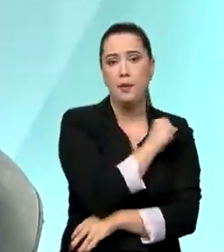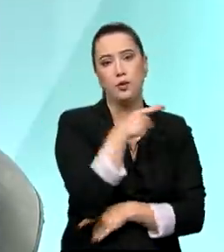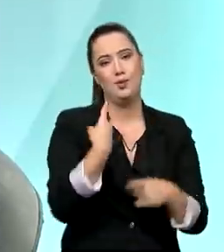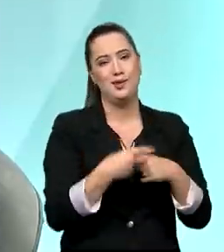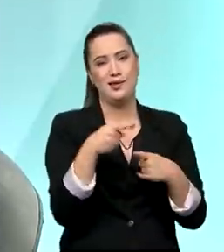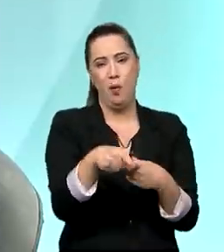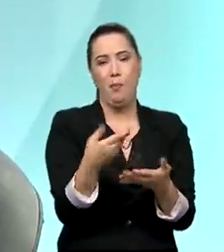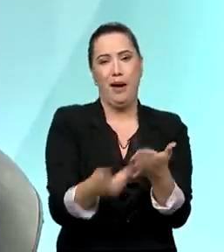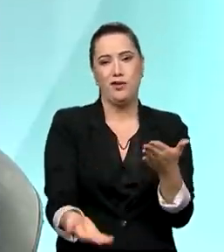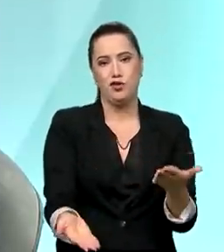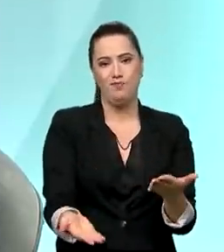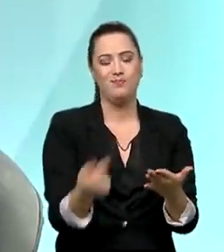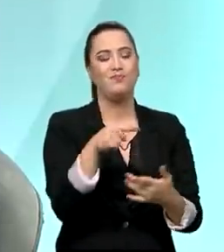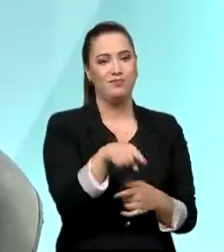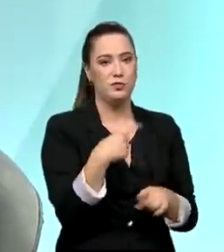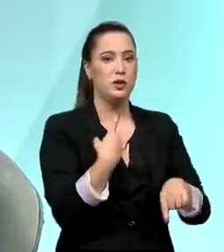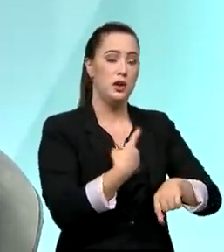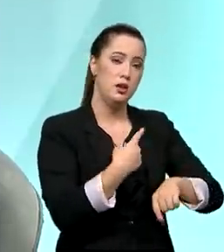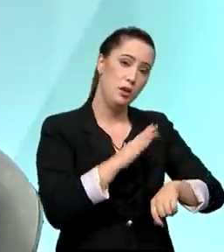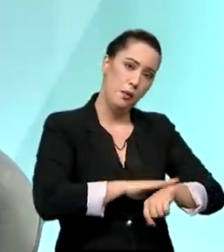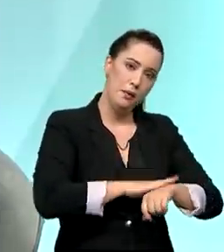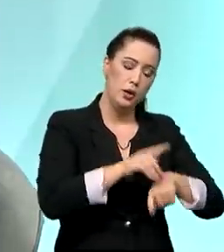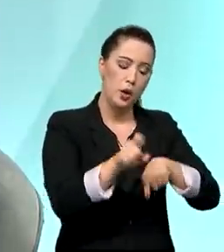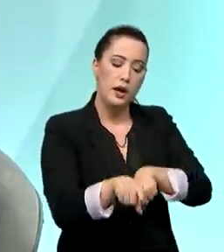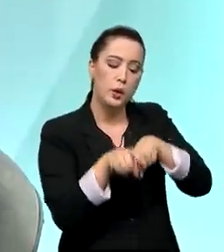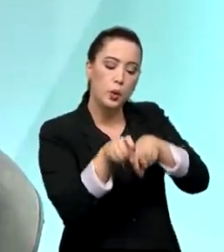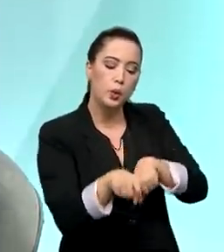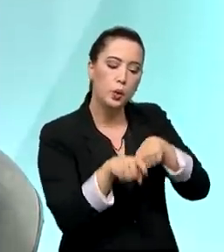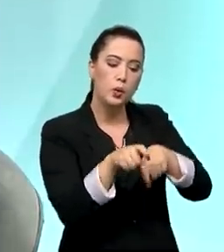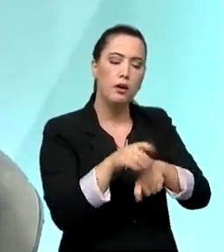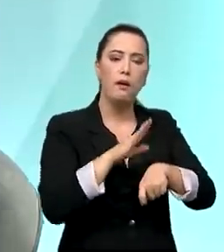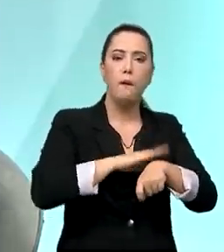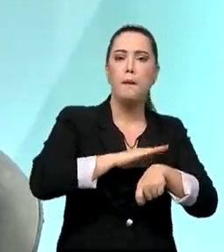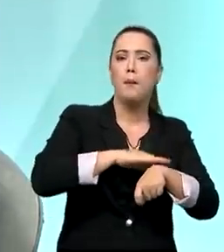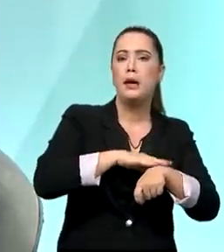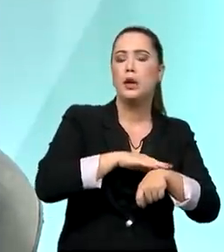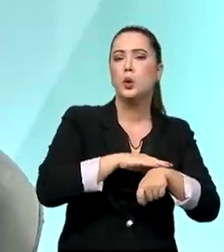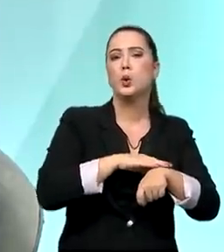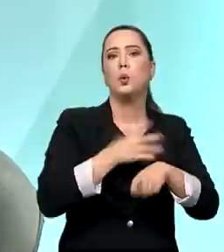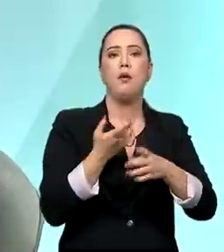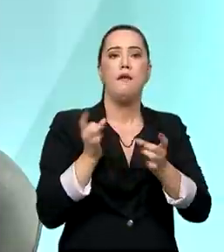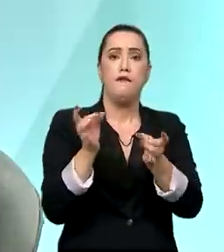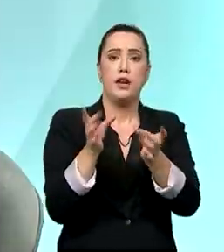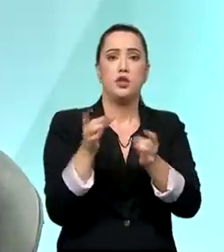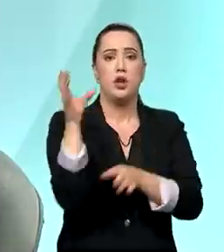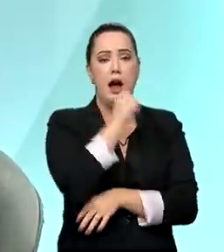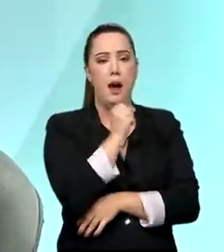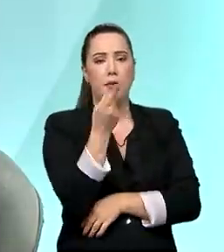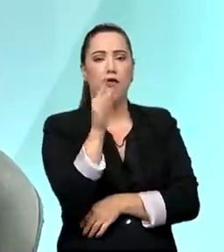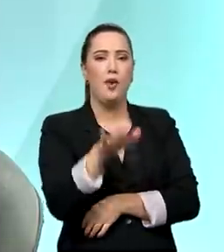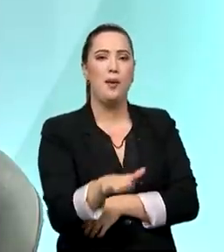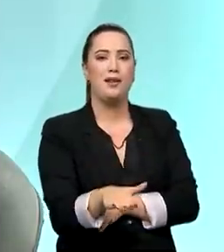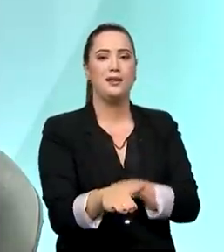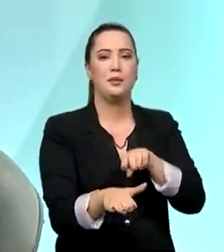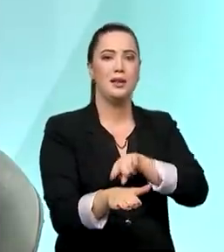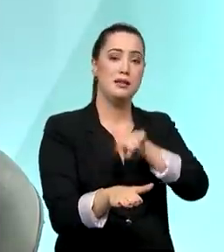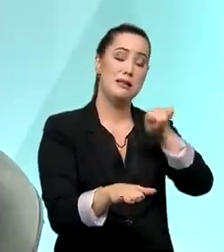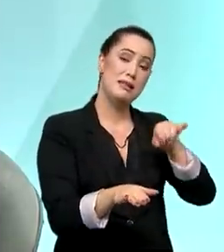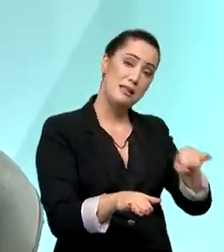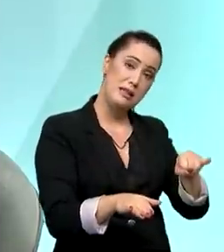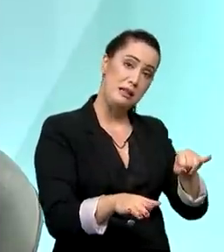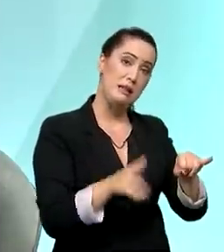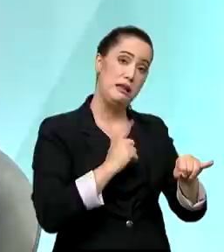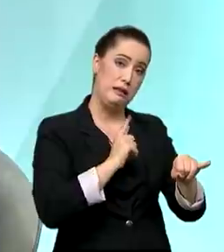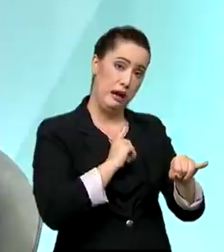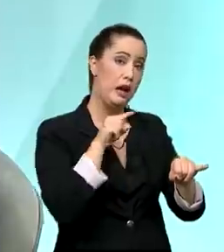seja, quando você está colhendo, pressão de baixa. Quando você não está colhendo, pressão de alta. Quando você tem um silo, um armazém, você